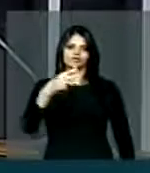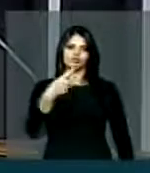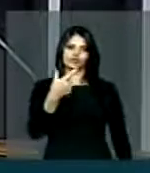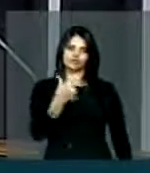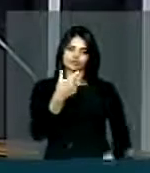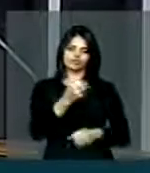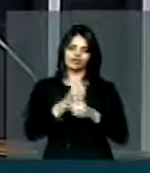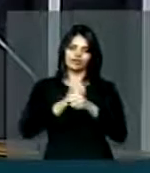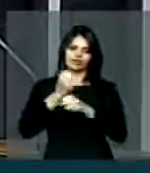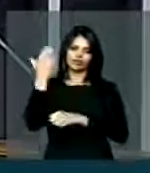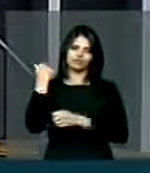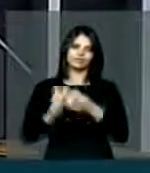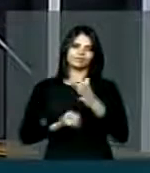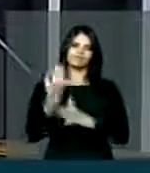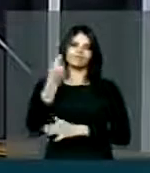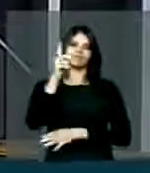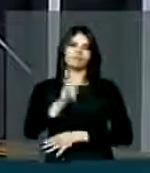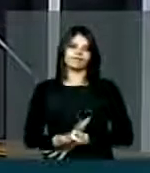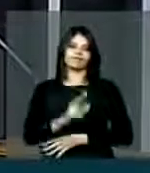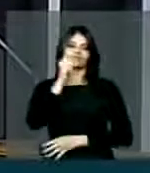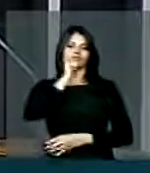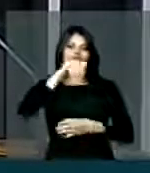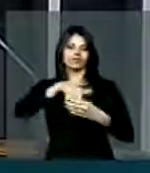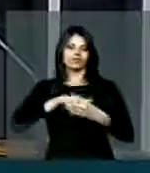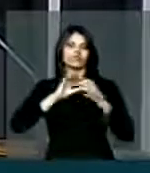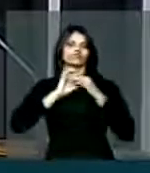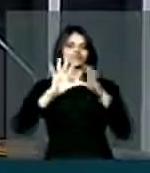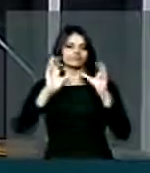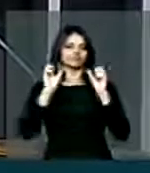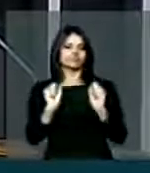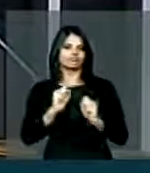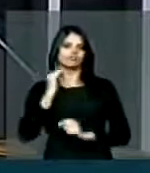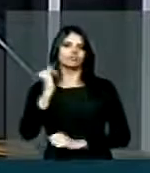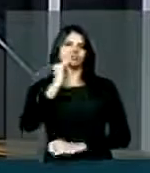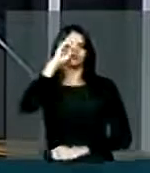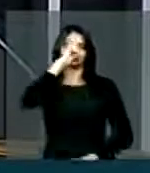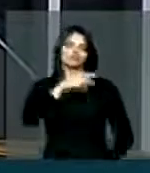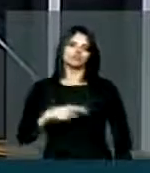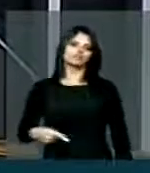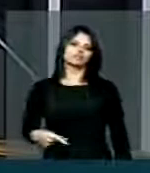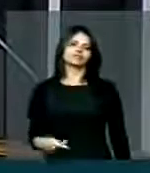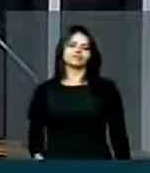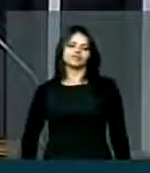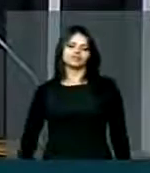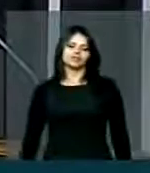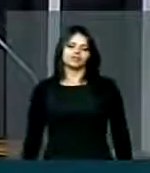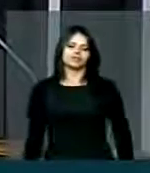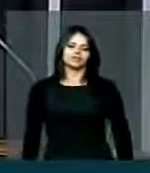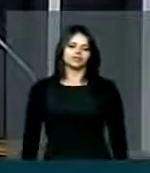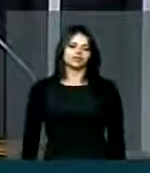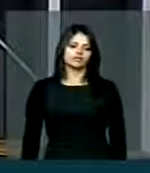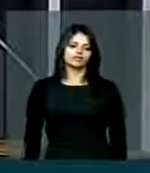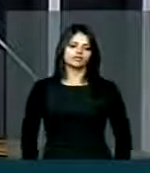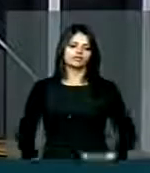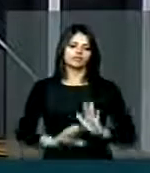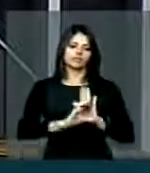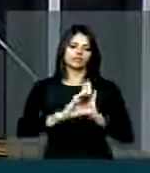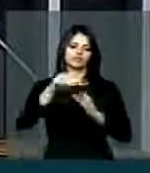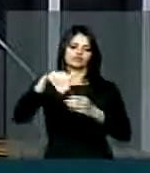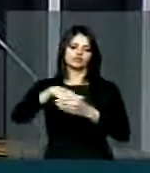1932. Como é importante, senhor presidente, quando o Código